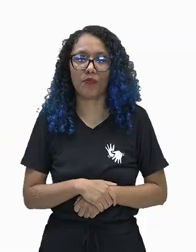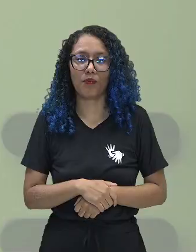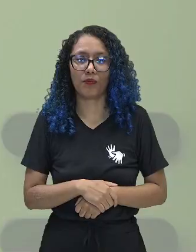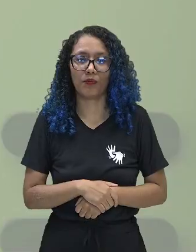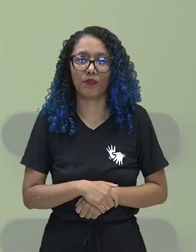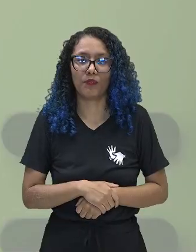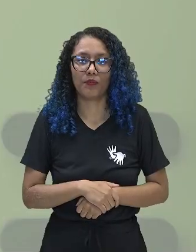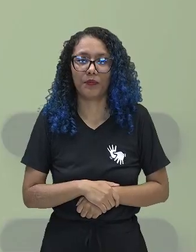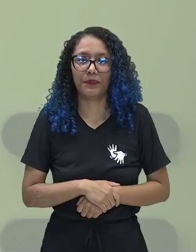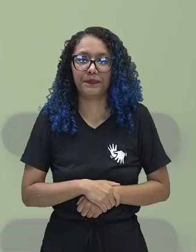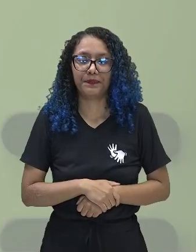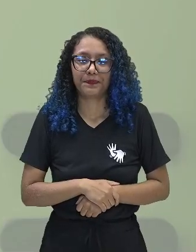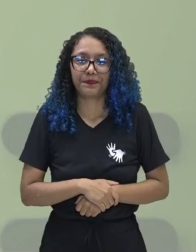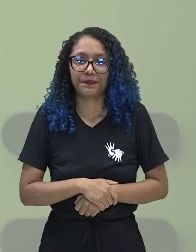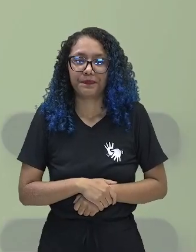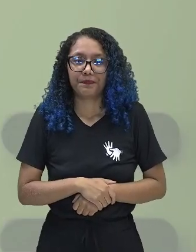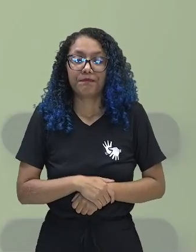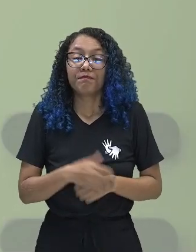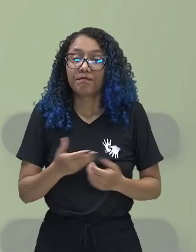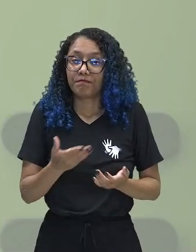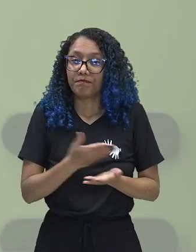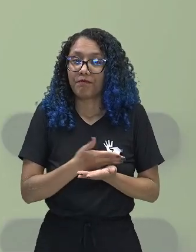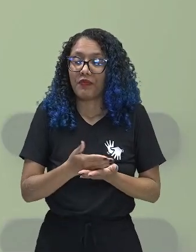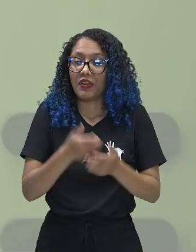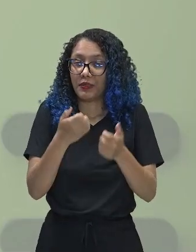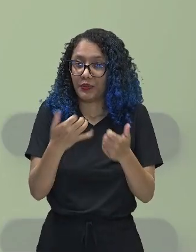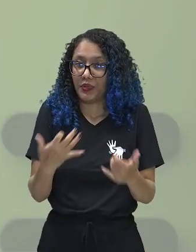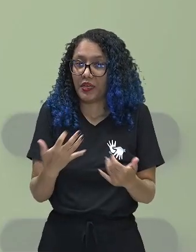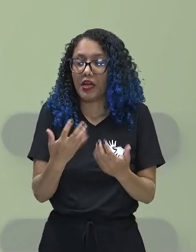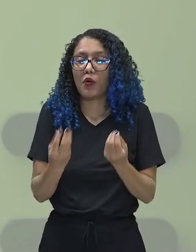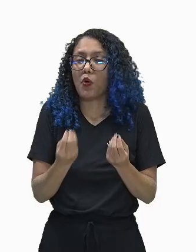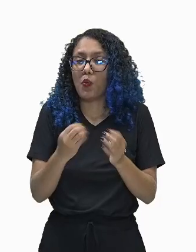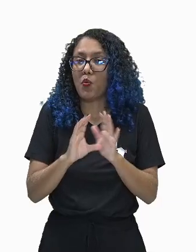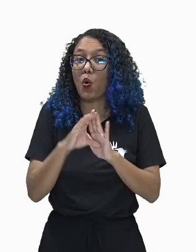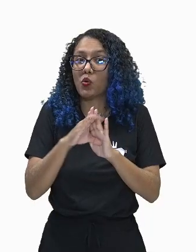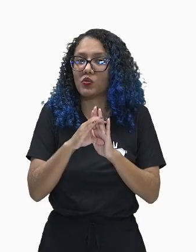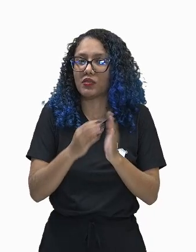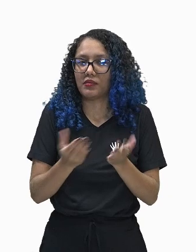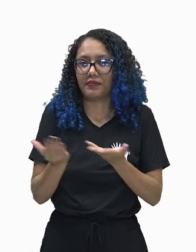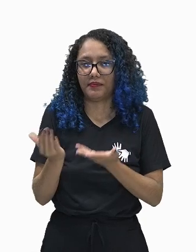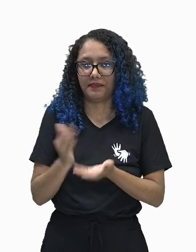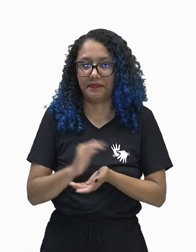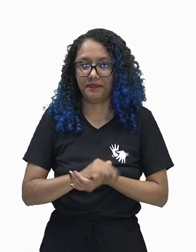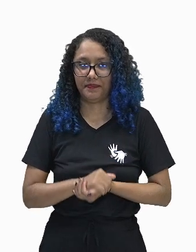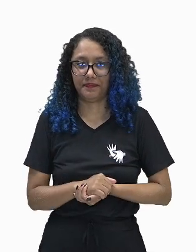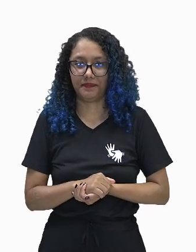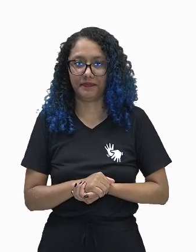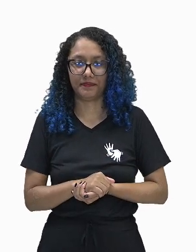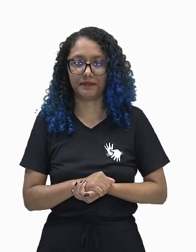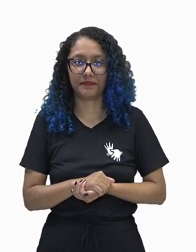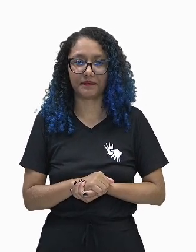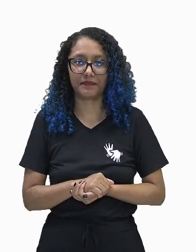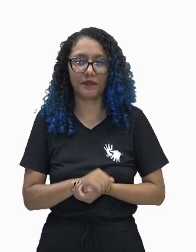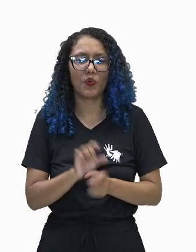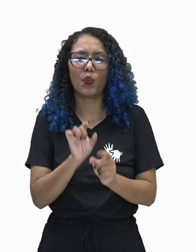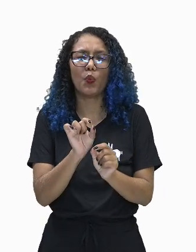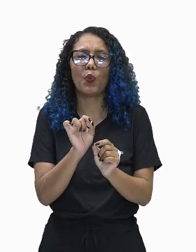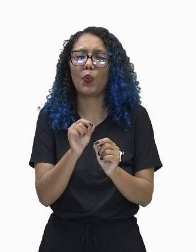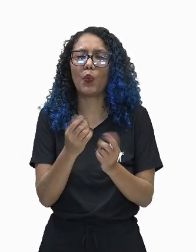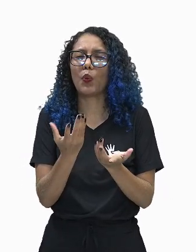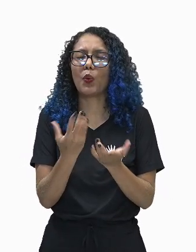começar aí falando um pouquinho sobre o conceito. O conceito dessa